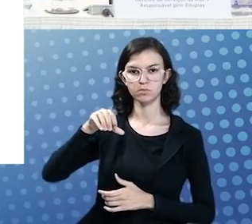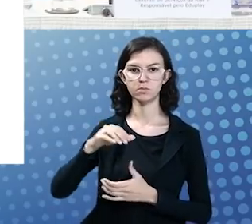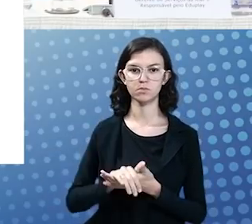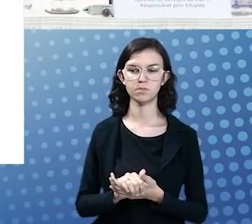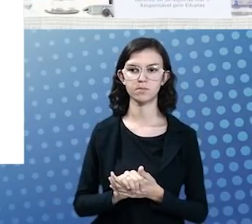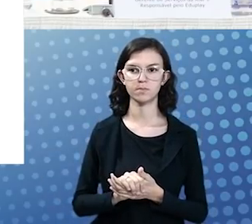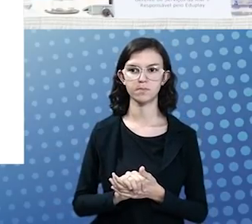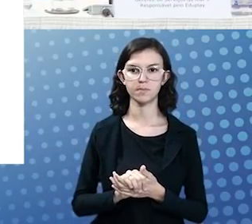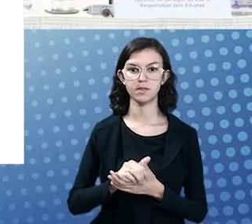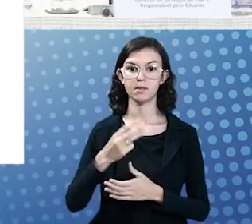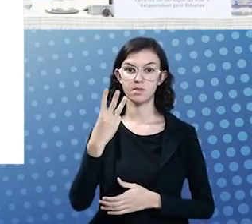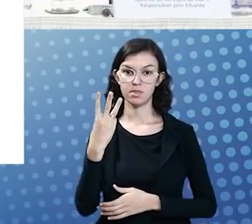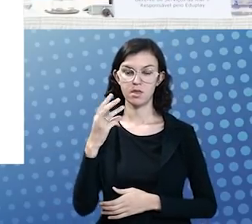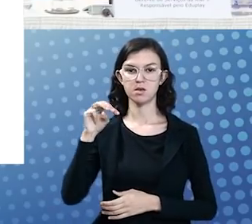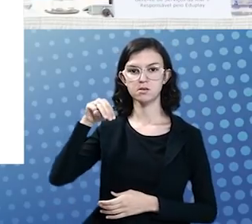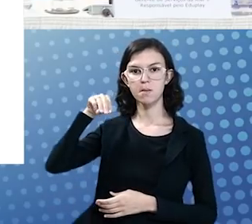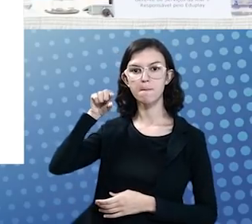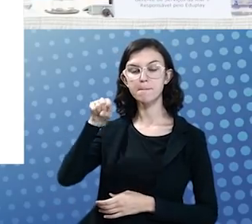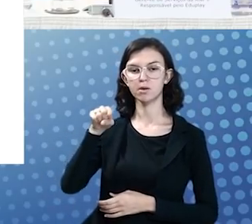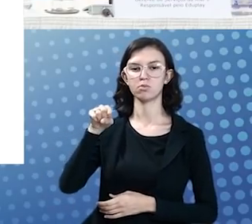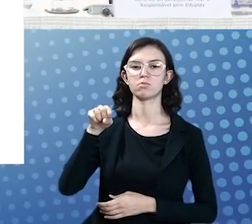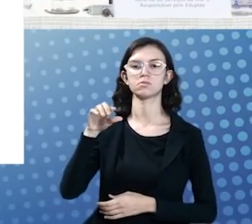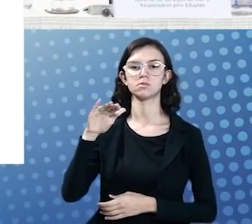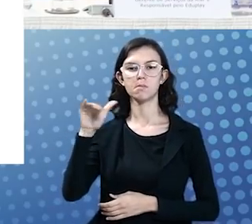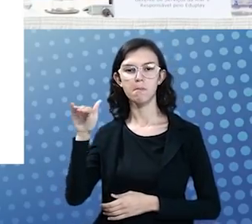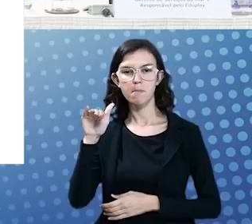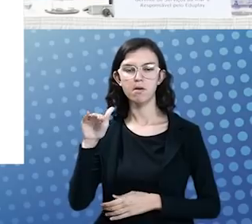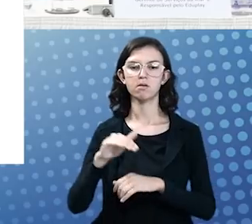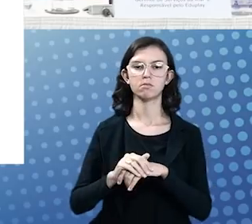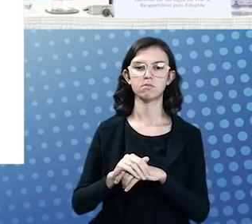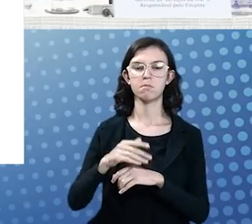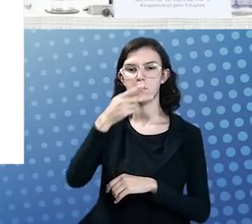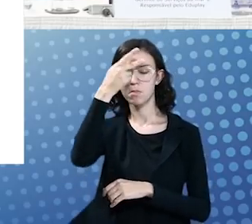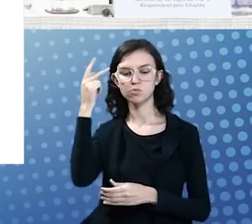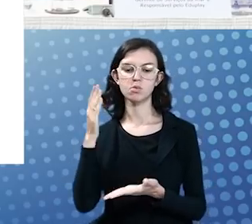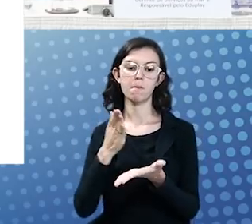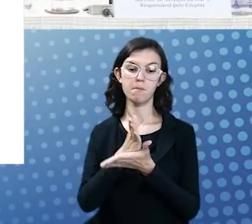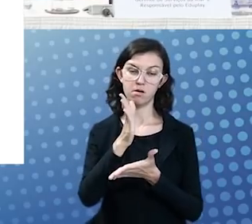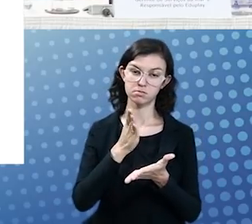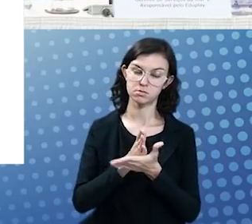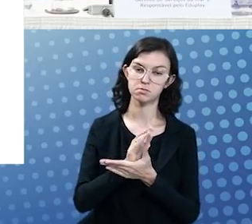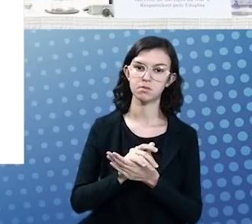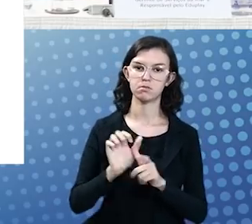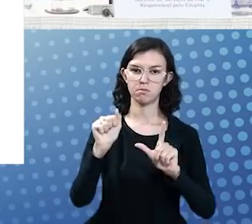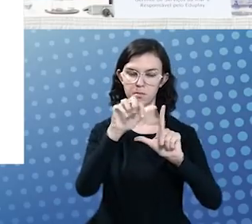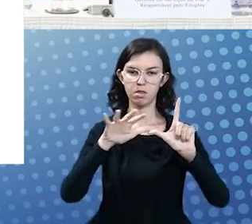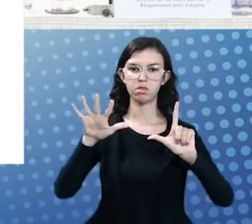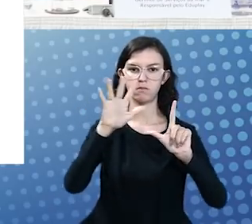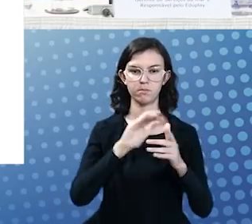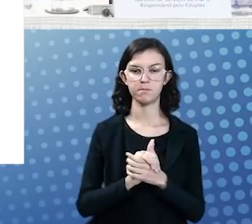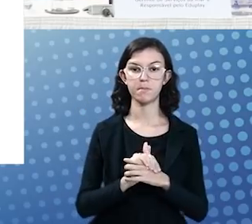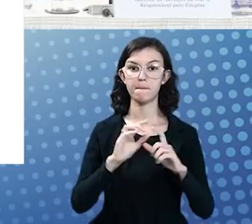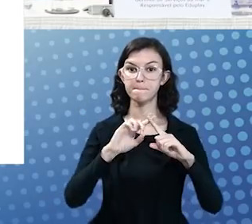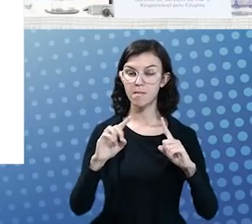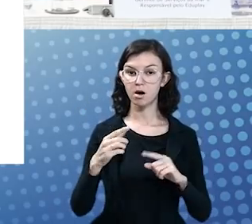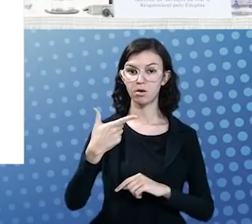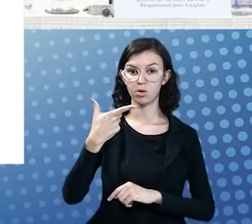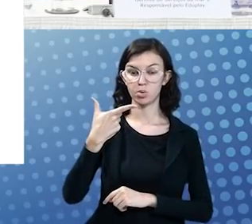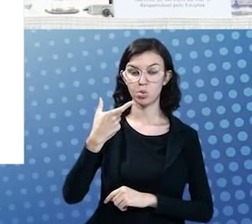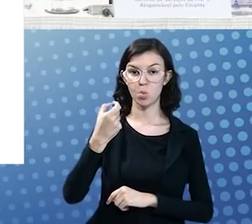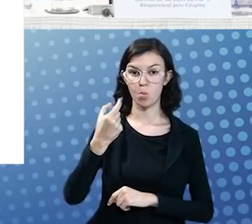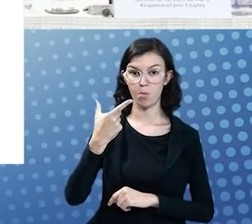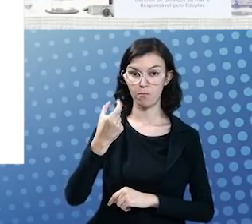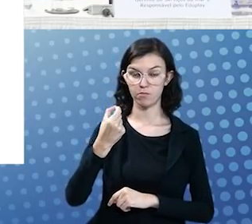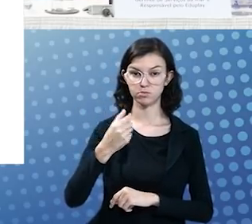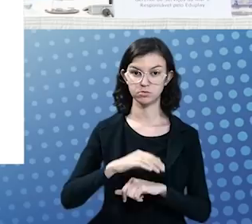2019 com 3,5 de acessos à plataforma. É um número considerável, mas quando a gente chega em 2020,